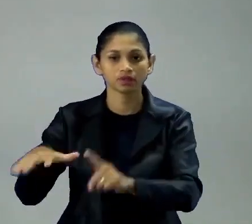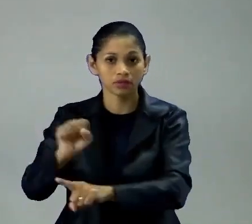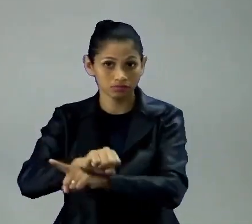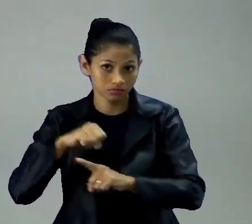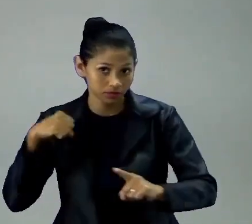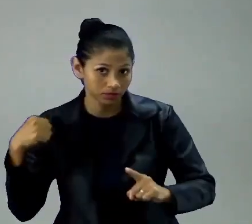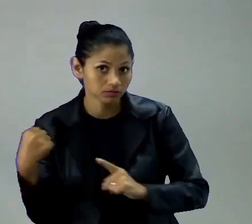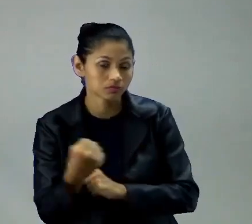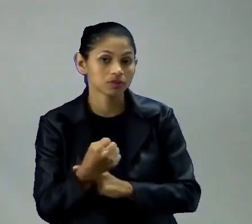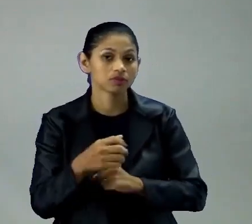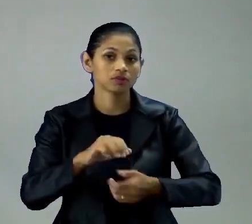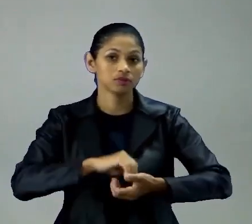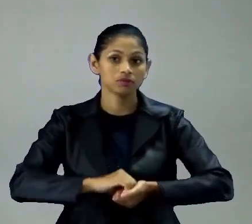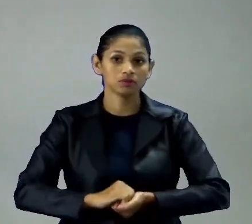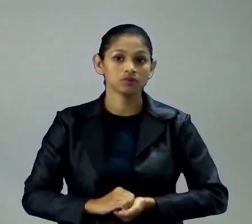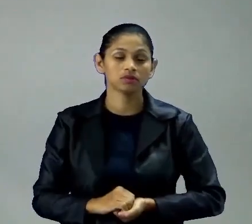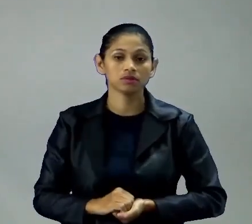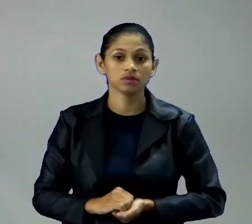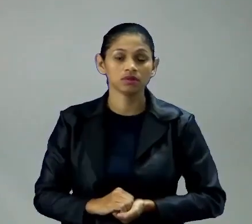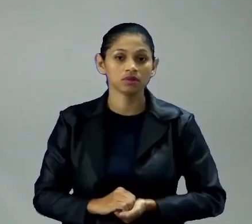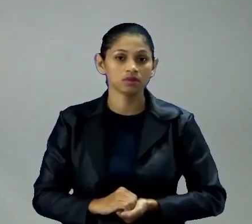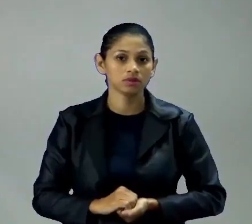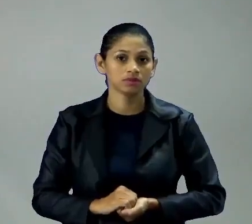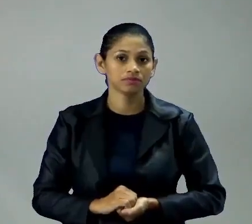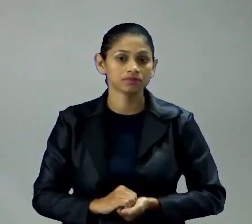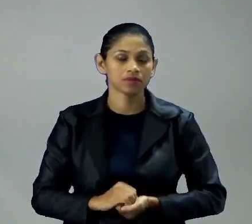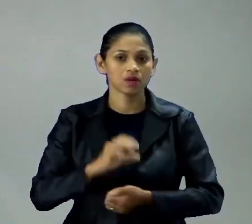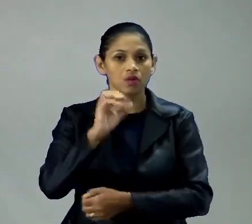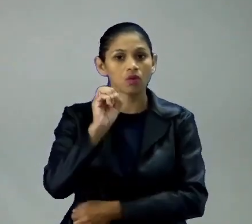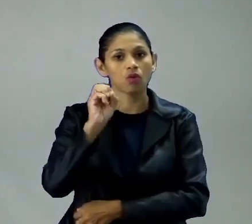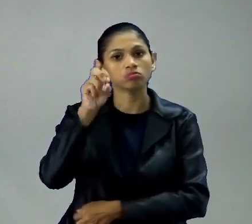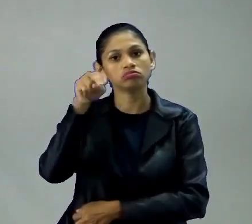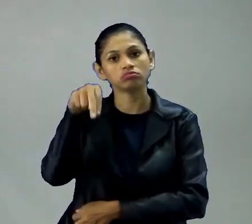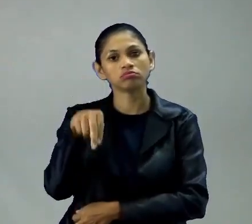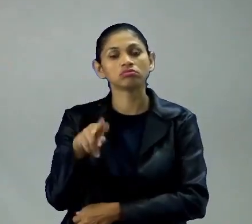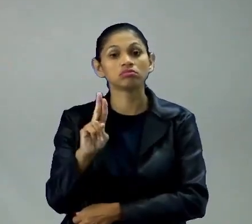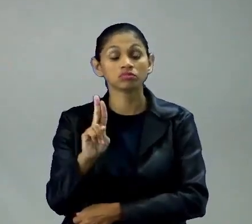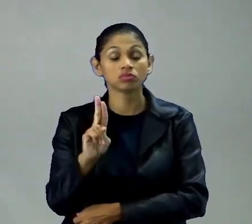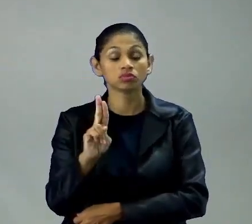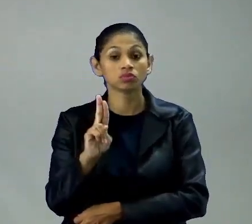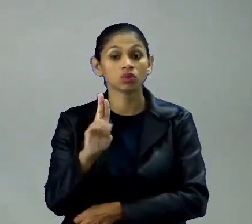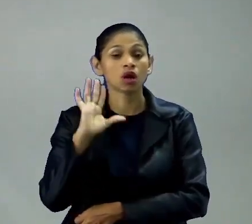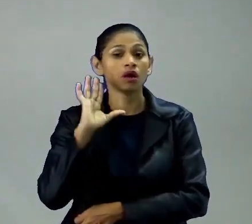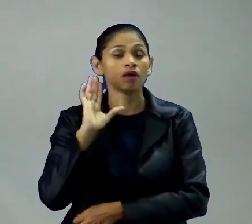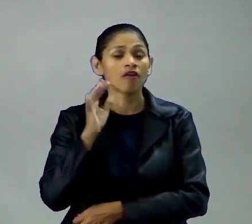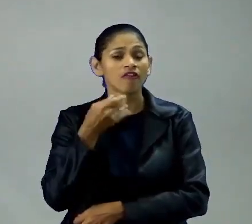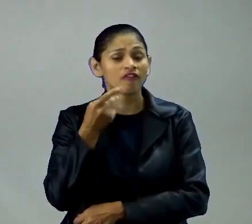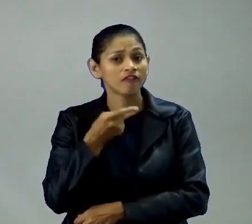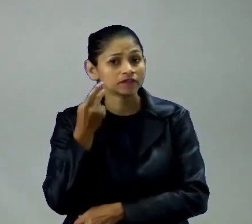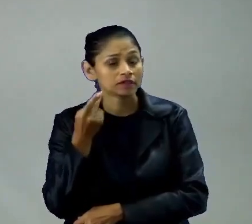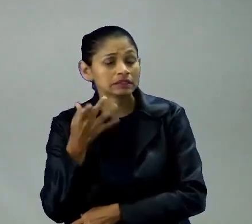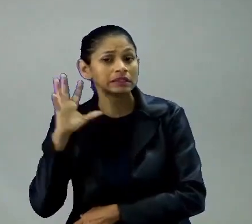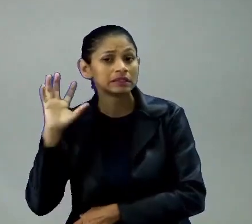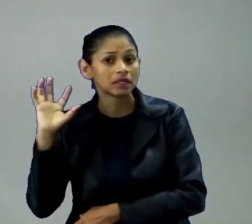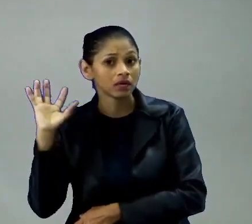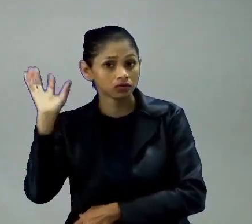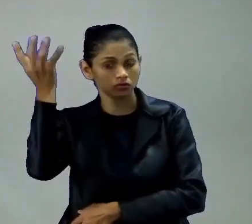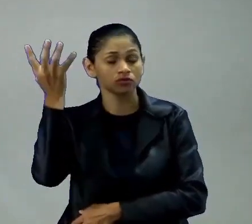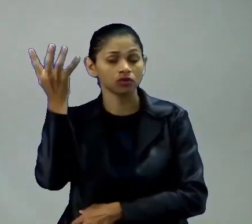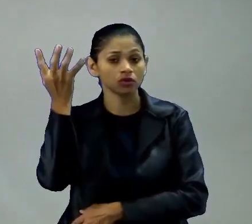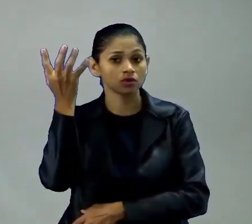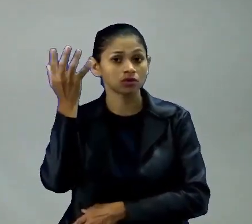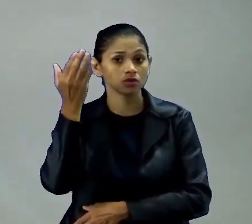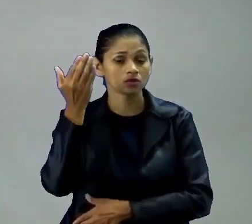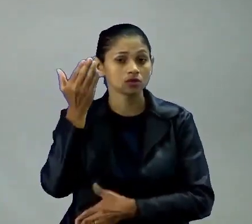geográficos, tá, e a ONU, né, diz que isso aconteceu pela primeira vez, né, lá a partir de